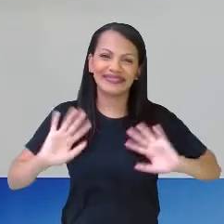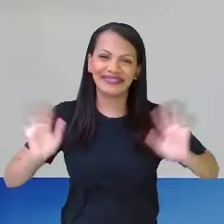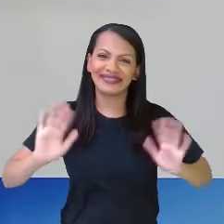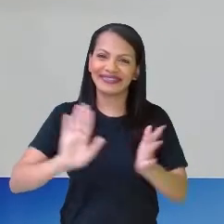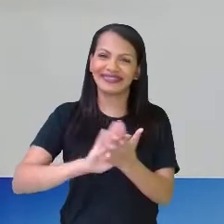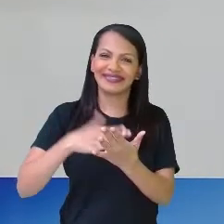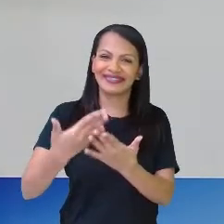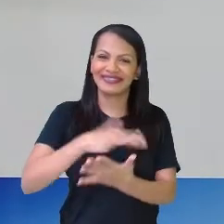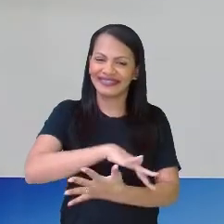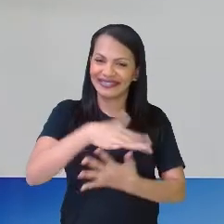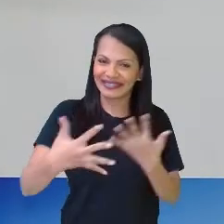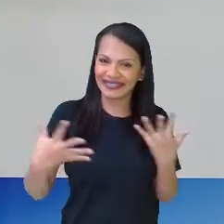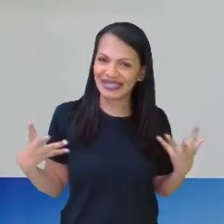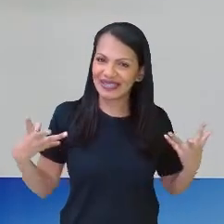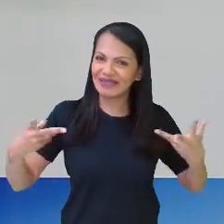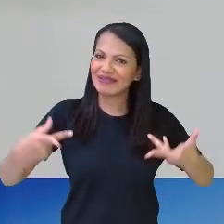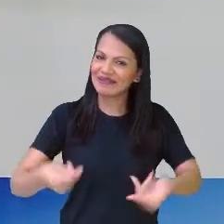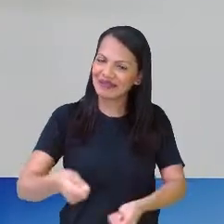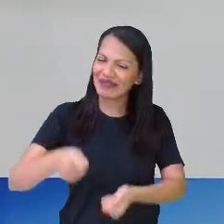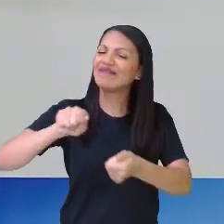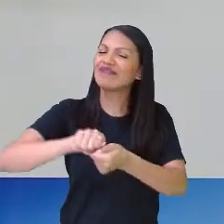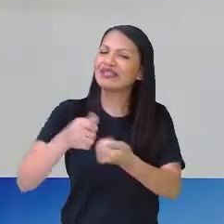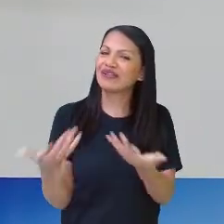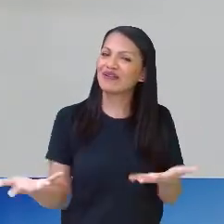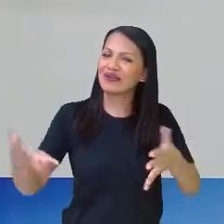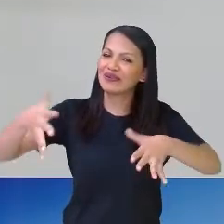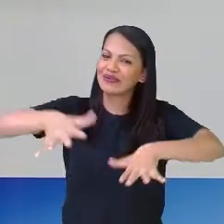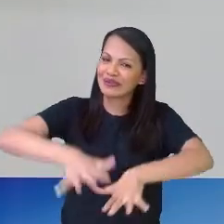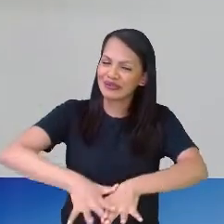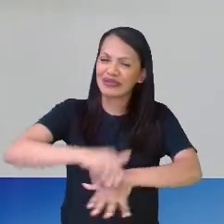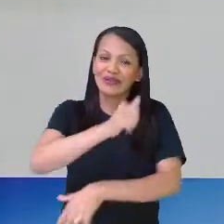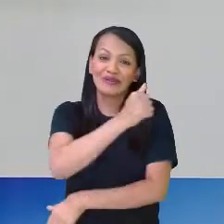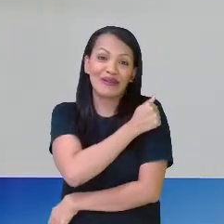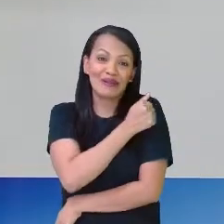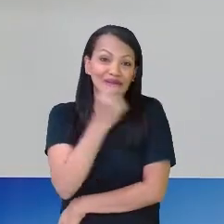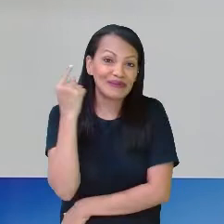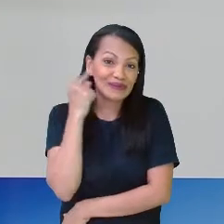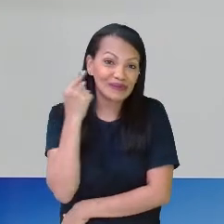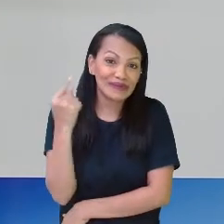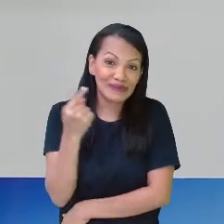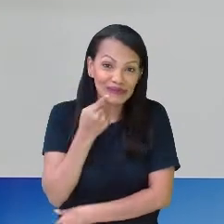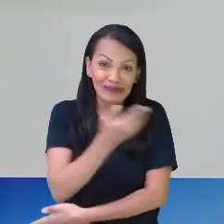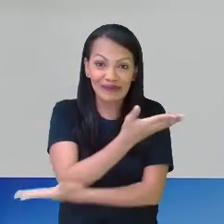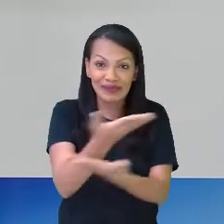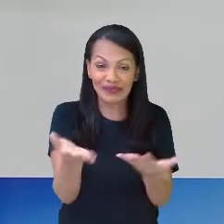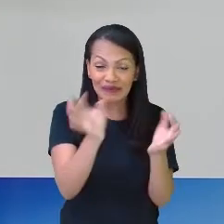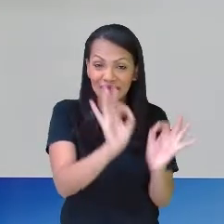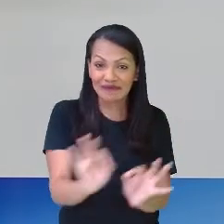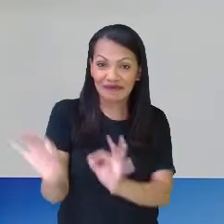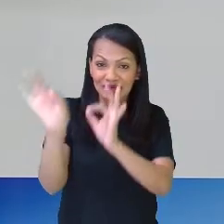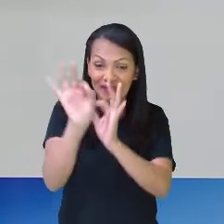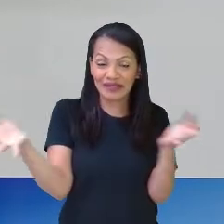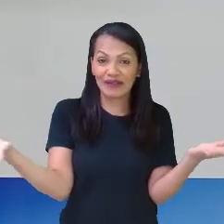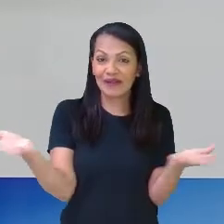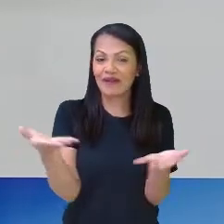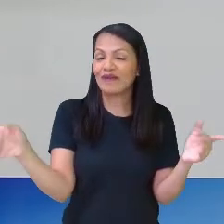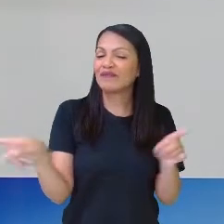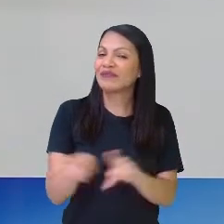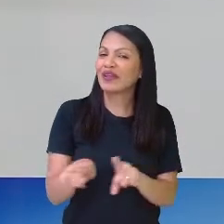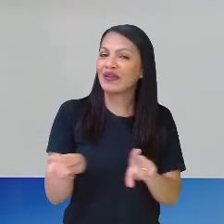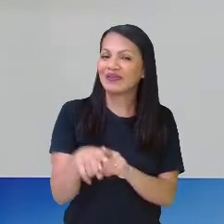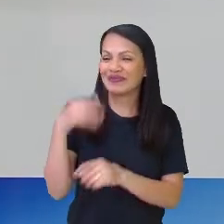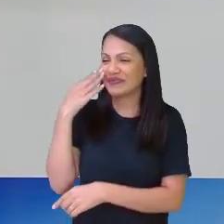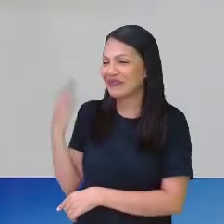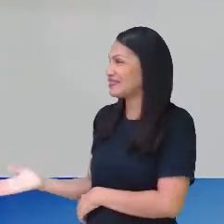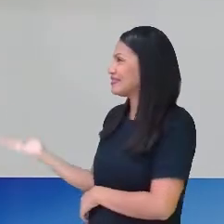de Libras, maravilhosa, fazendo essa inclusão aí para você que está me vendo agora, certo? E também, ó,